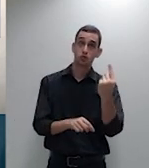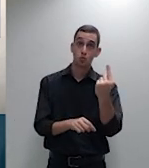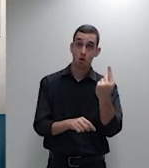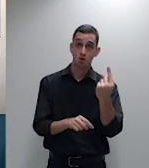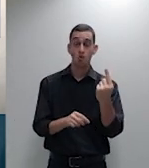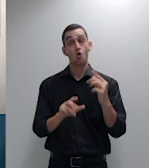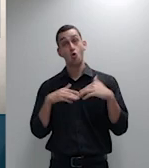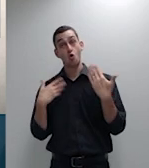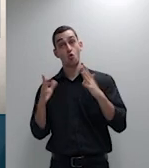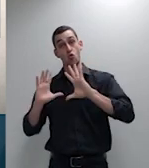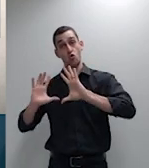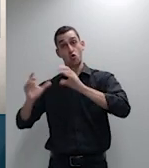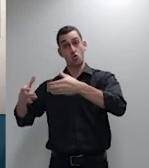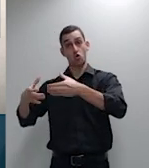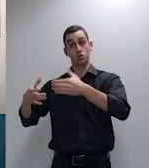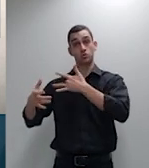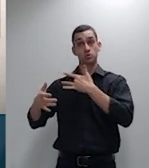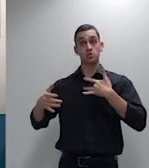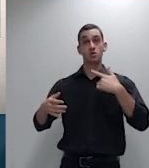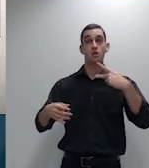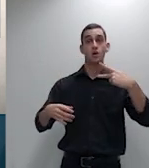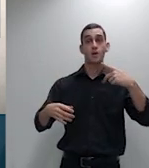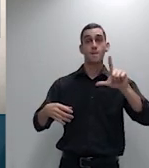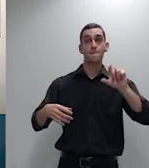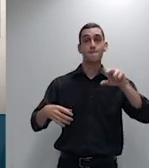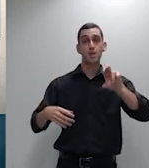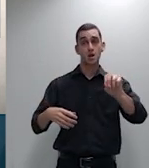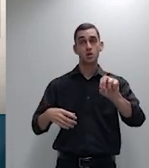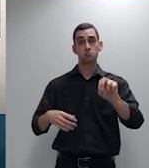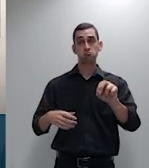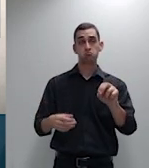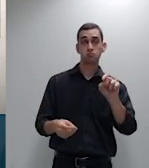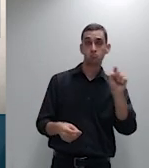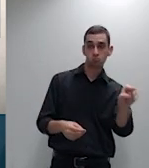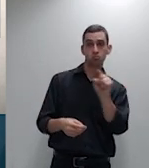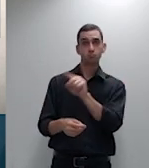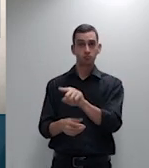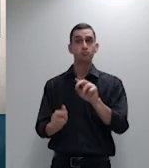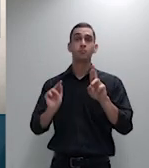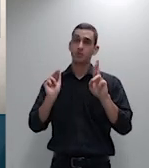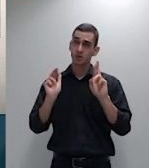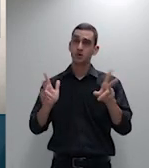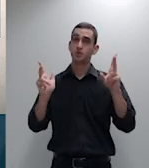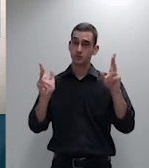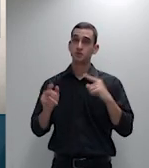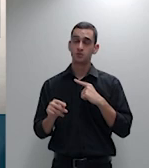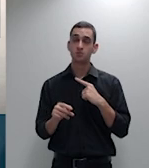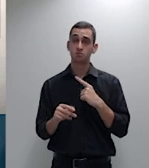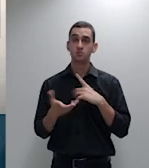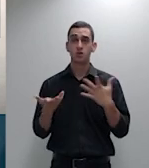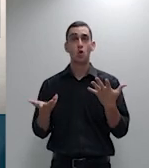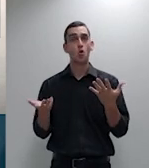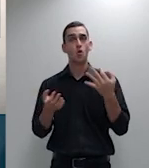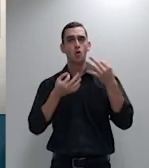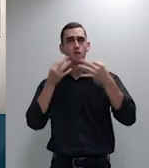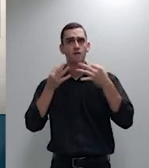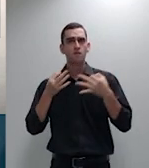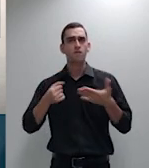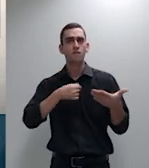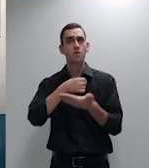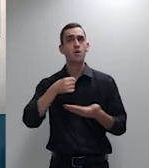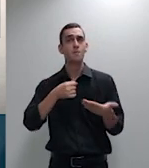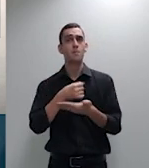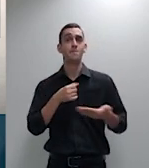que diga olha não se aplica aquilo porque há um fundamento relevante não não há não há